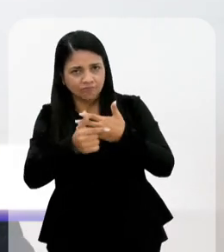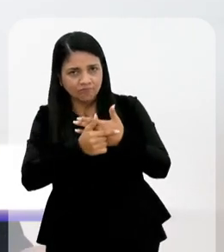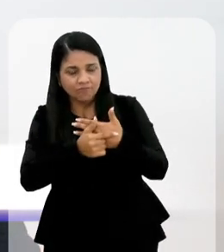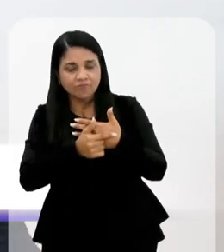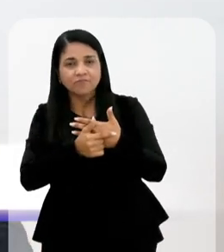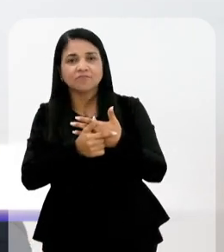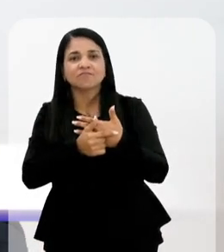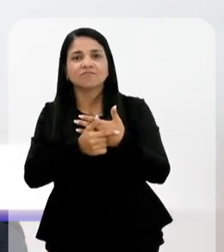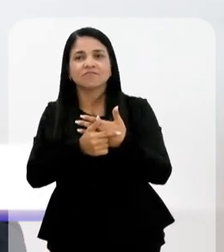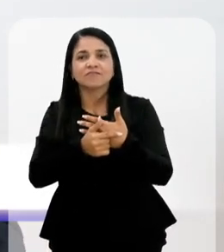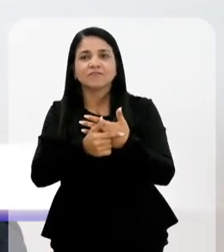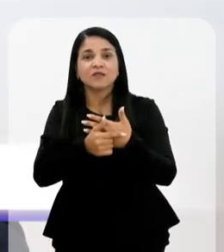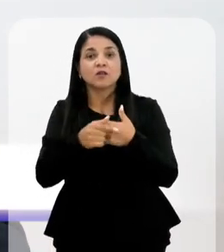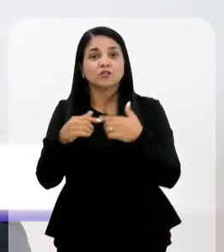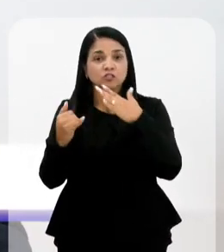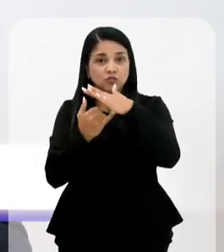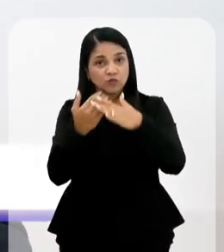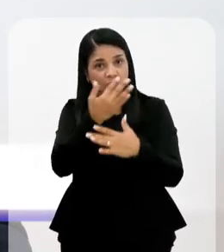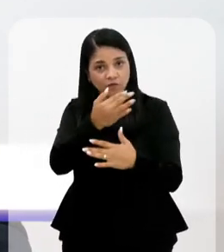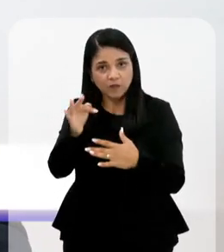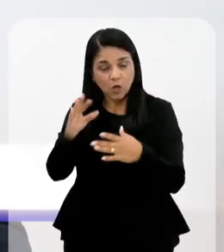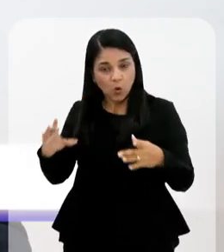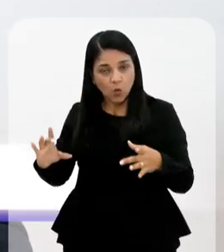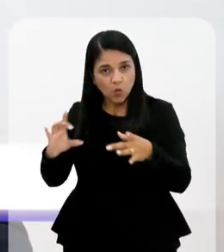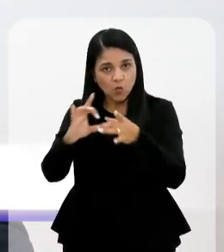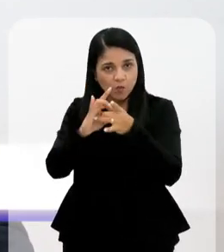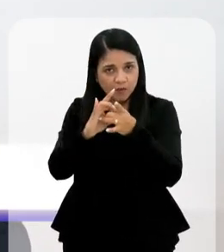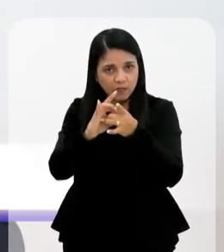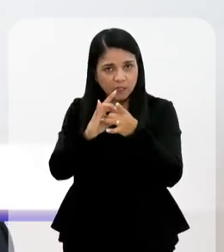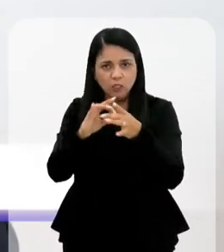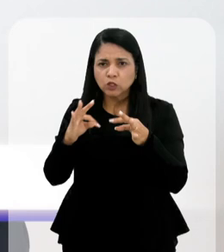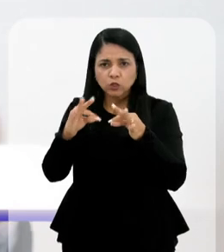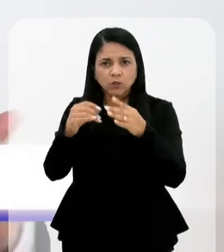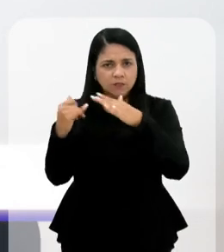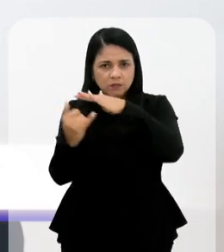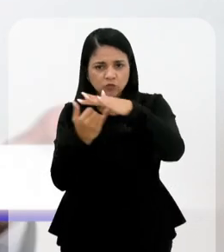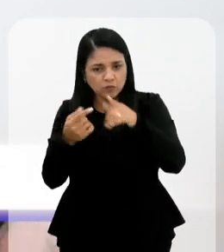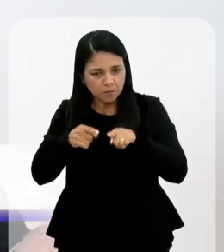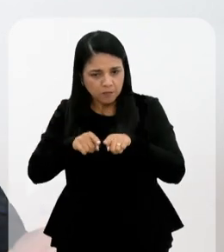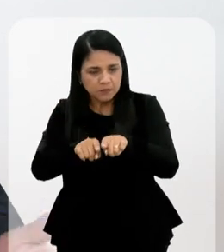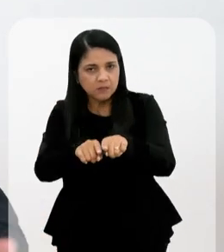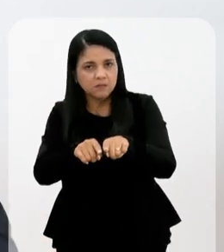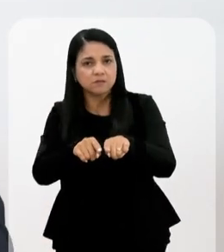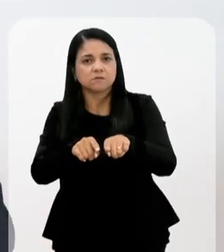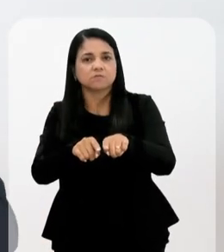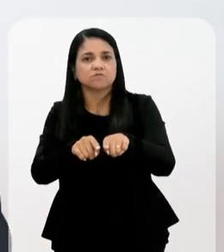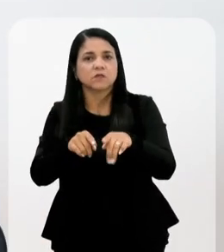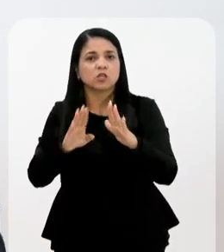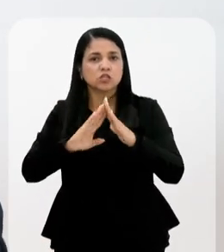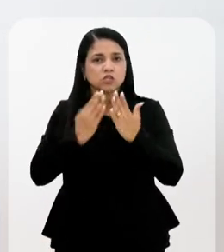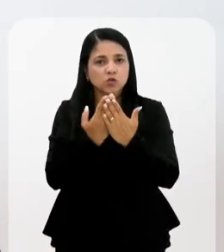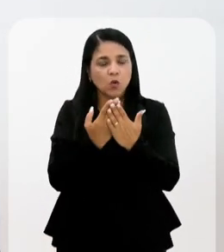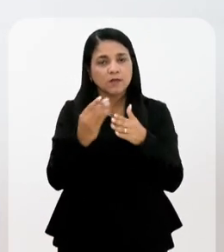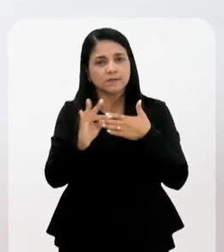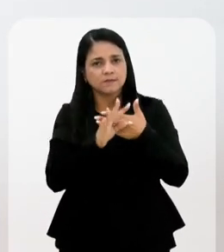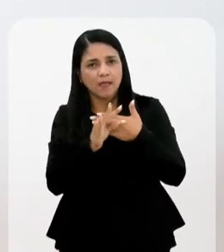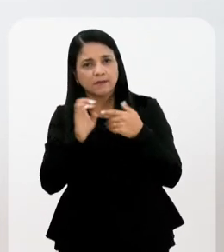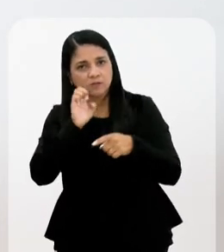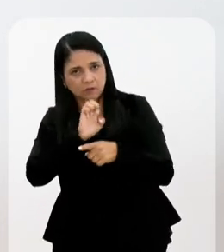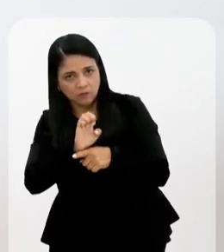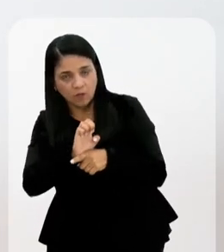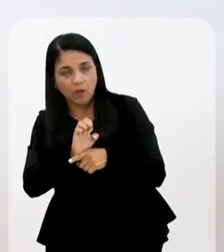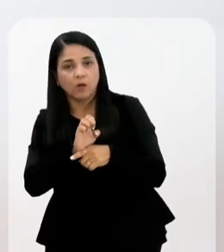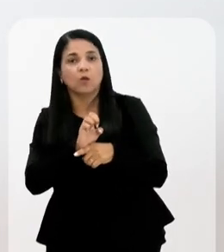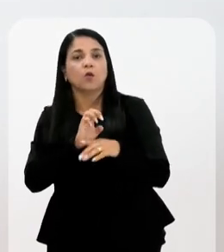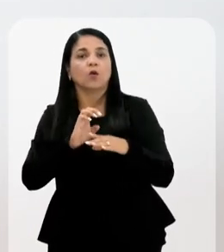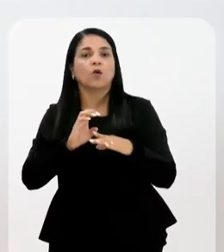quer fazer o nosso papel, né? Eu acho que, assim, o Instituto Federal quer se complementar todas as instituições que já existem, seja as escolas